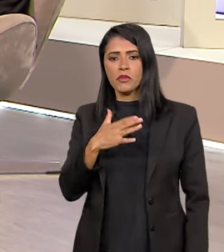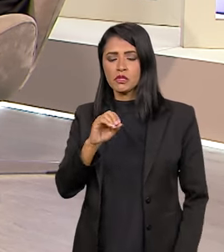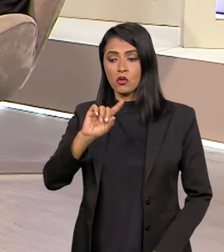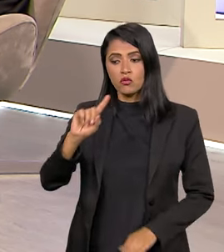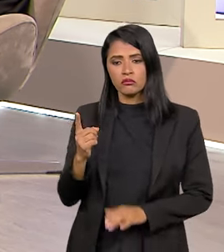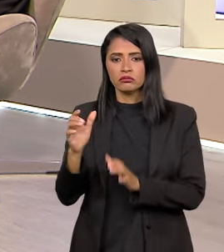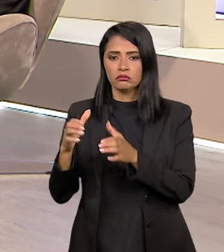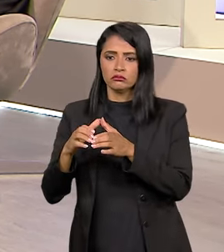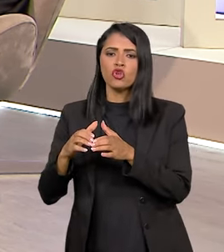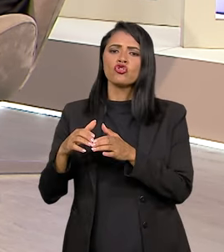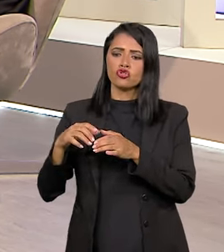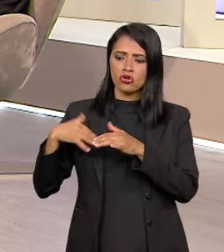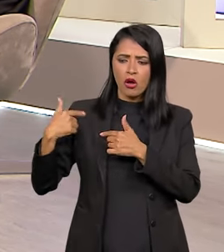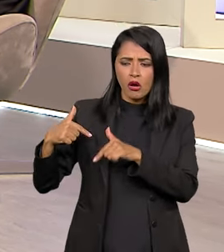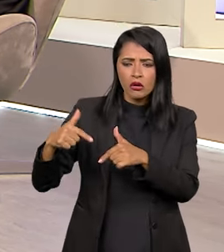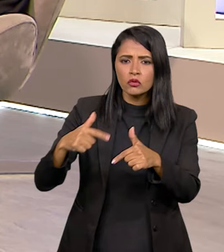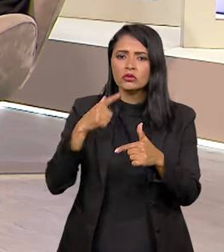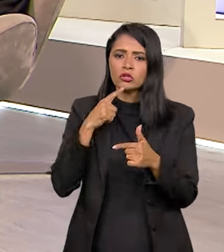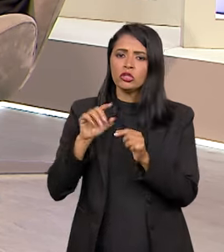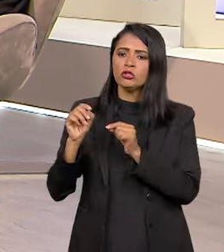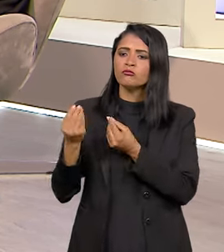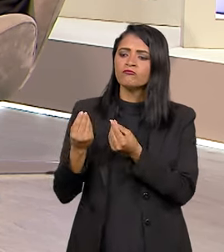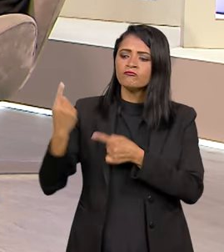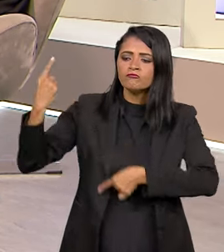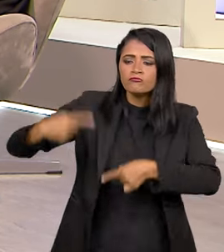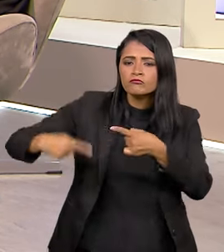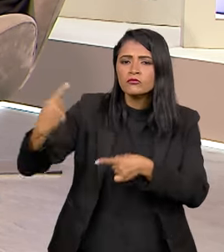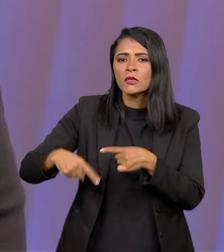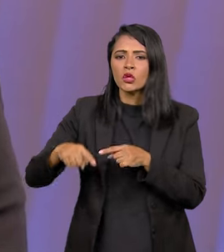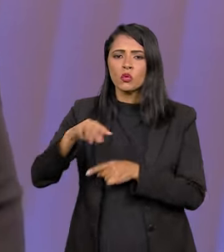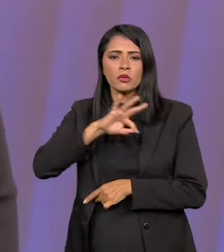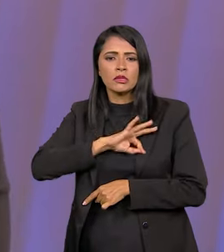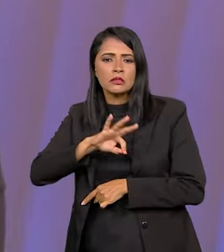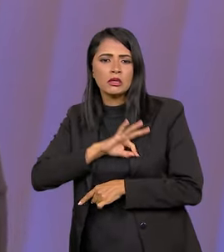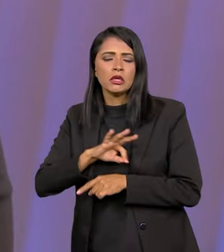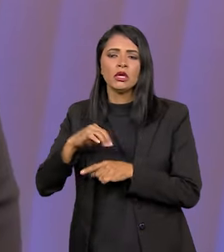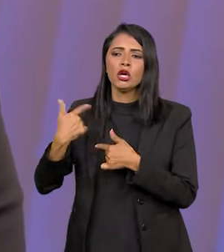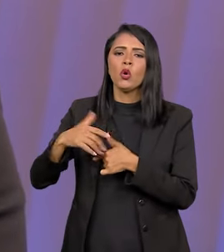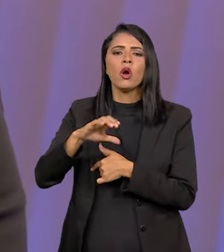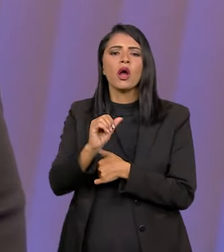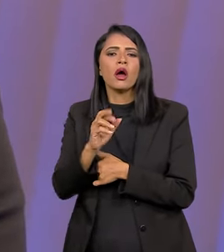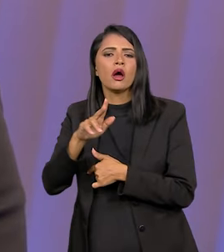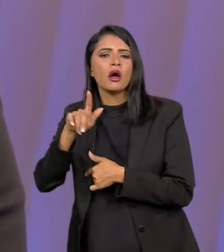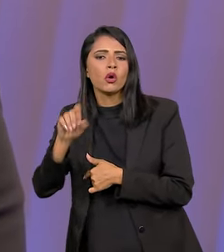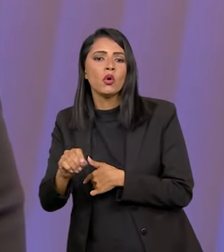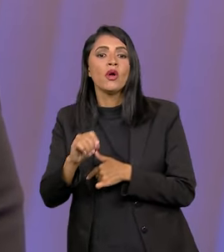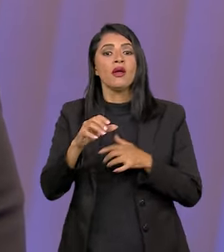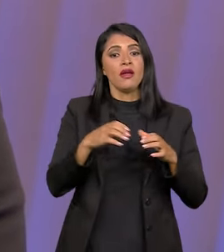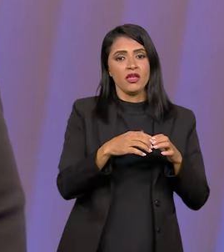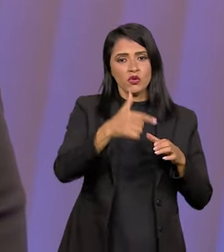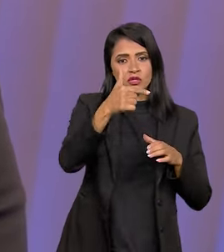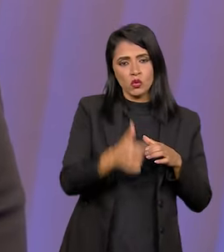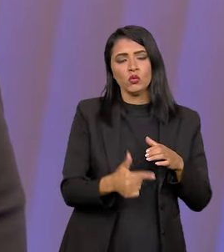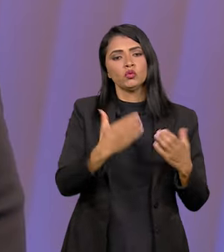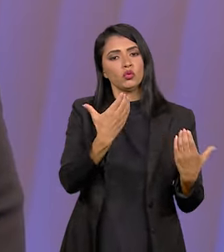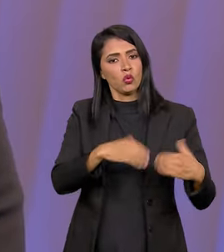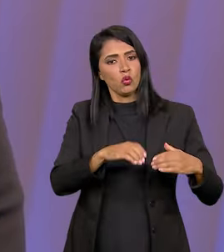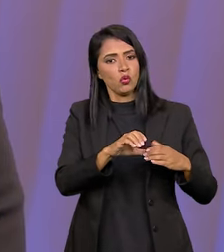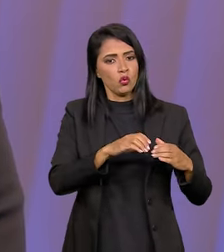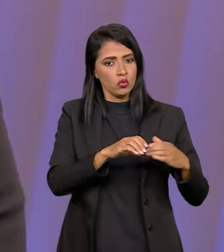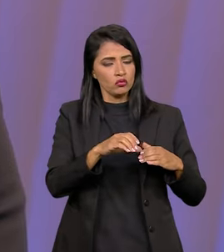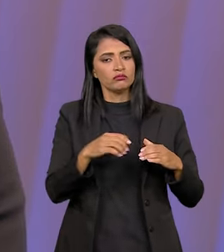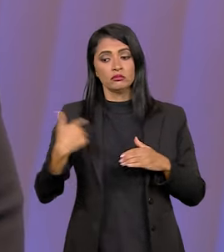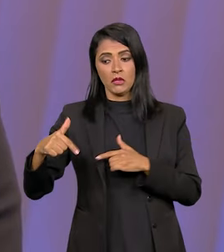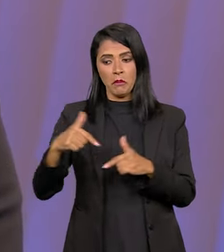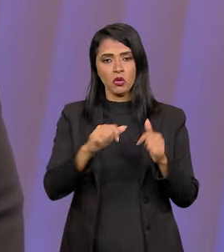comissão que tem mais tempo, que está discutindo o plano de cargos e remuneração, e recentemente a comissão concurso